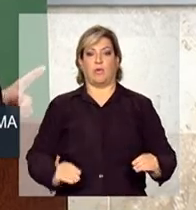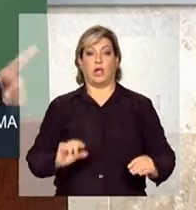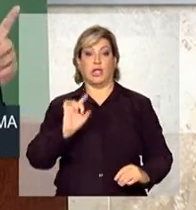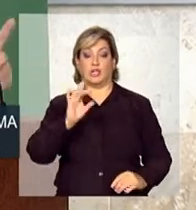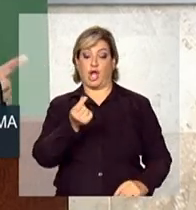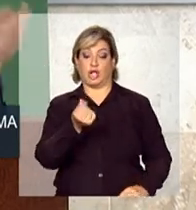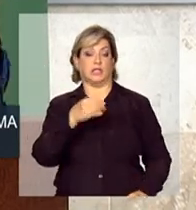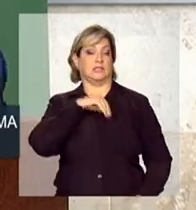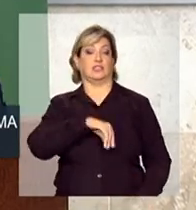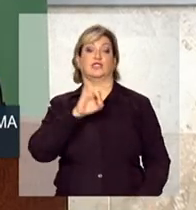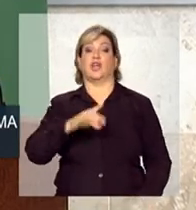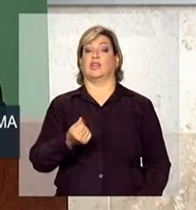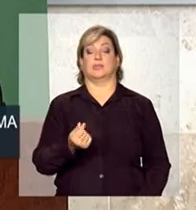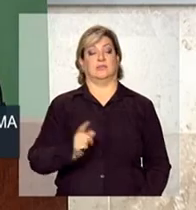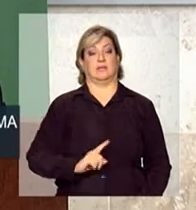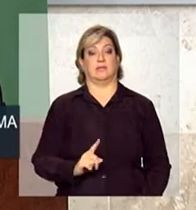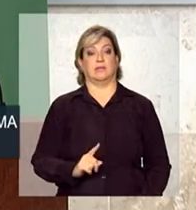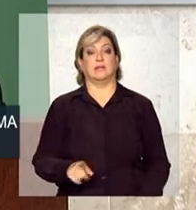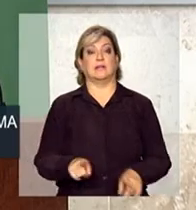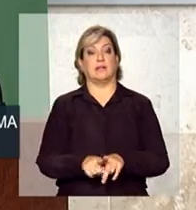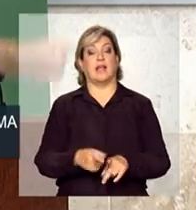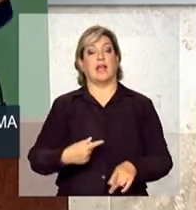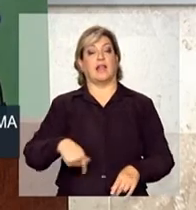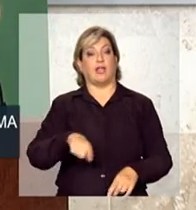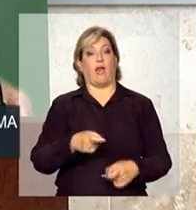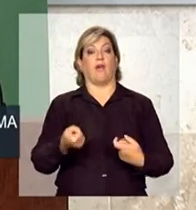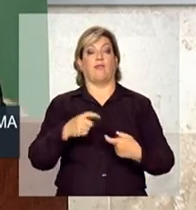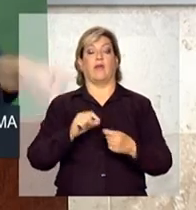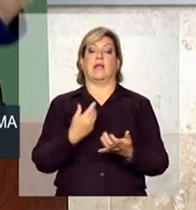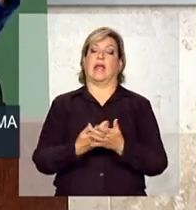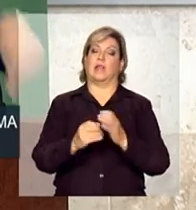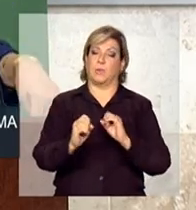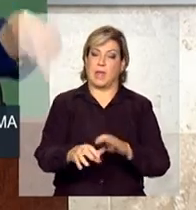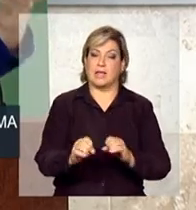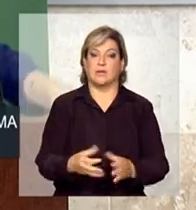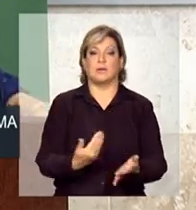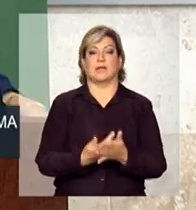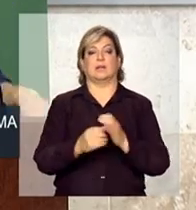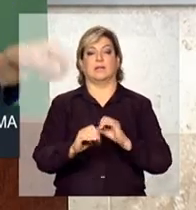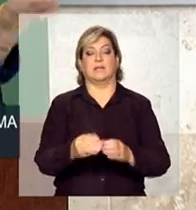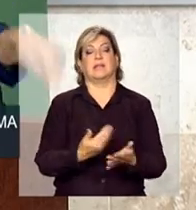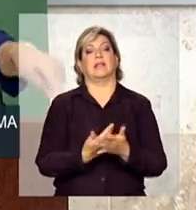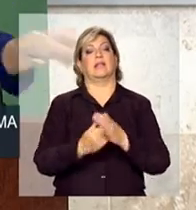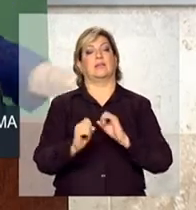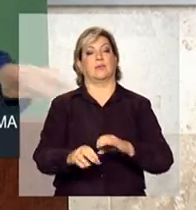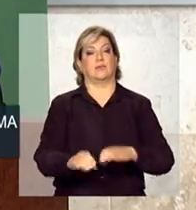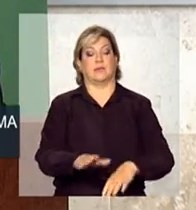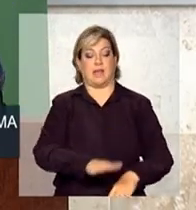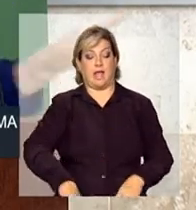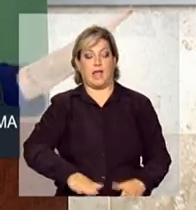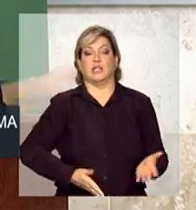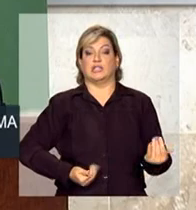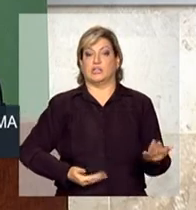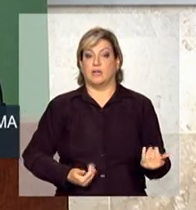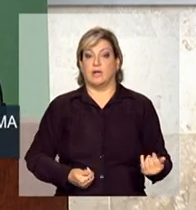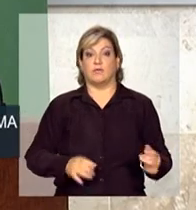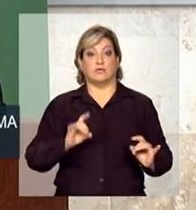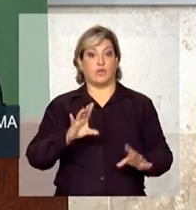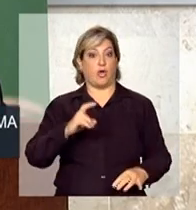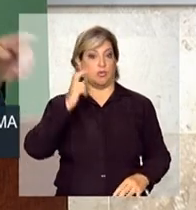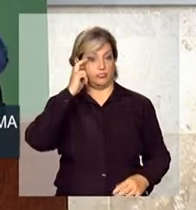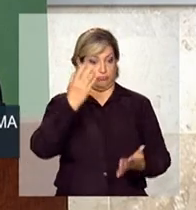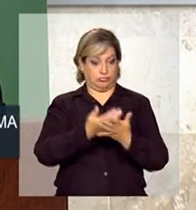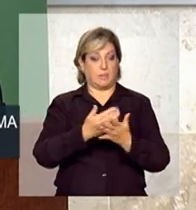renda. Saída, aí a gente volta no cerco. Educação, educação e educação. Criança e jovem só saem com a